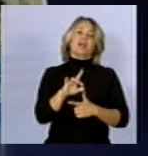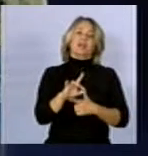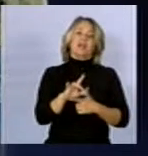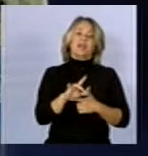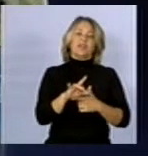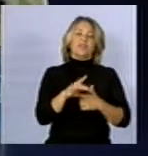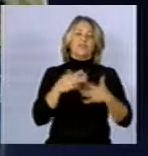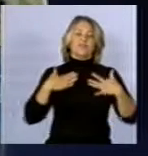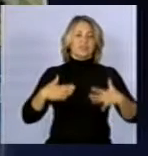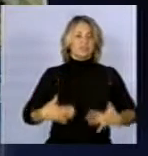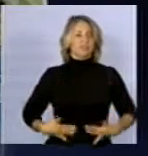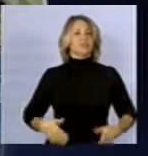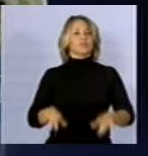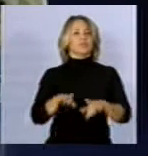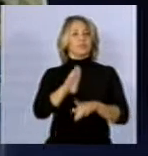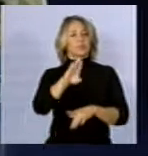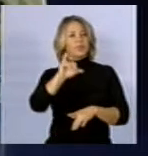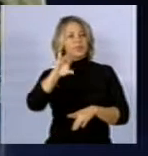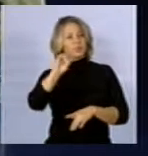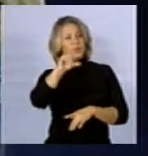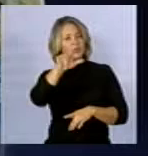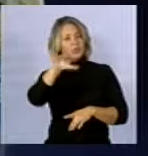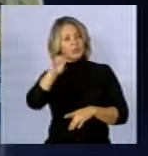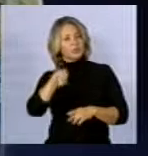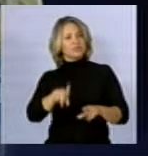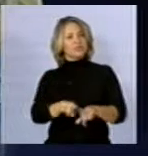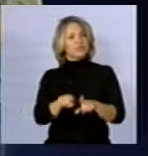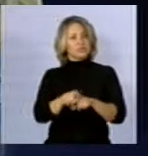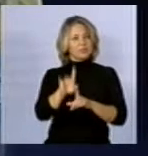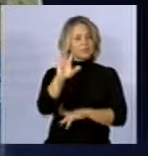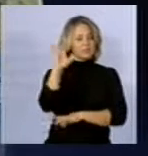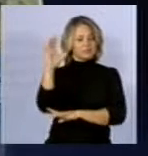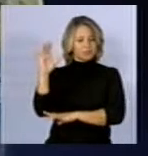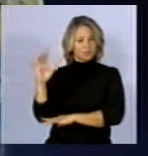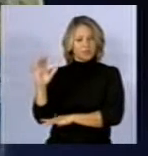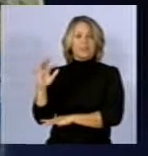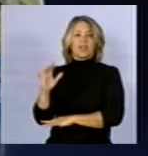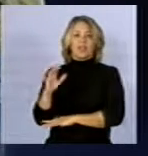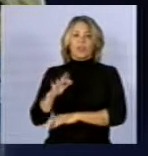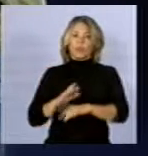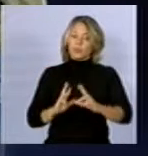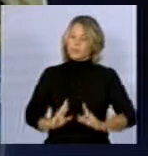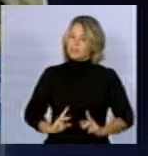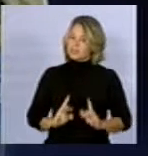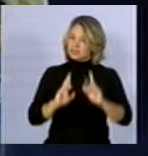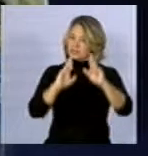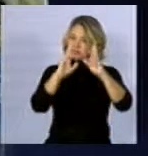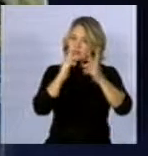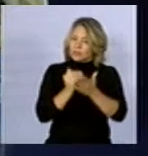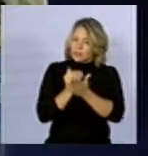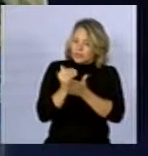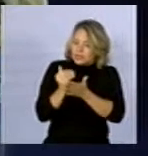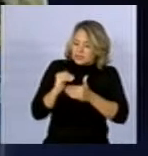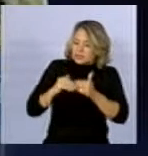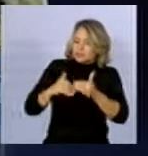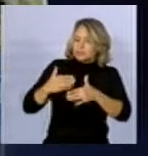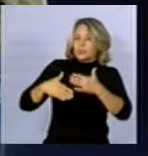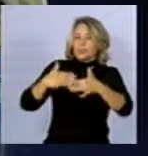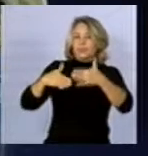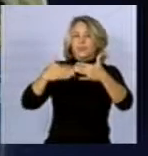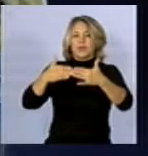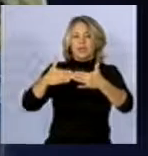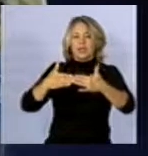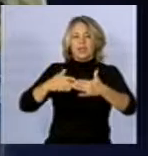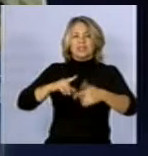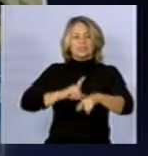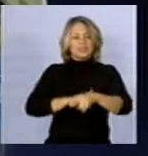E o câncer, ele não é igual a uma doença aguda. Ele necessita, até o surgimento do tumor, de longos